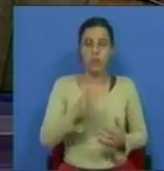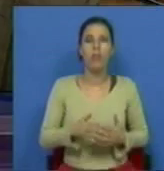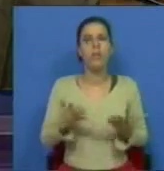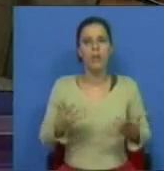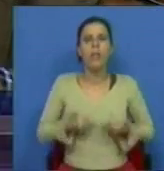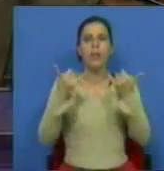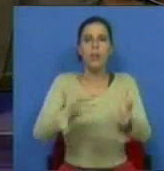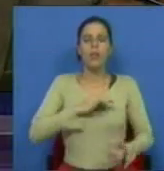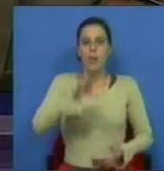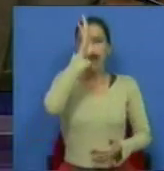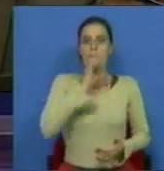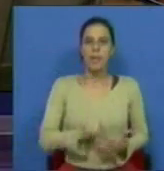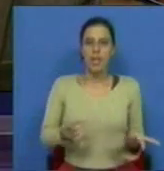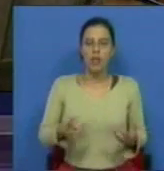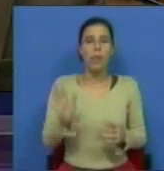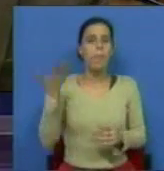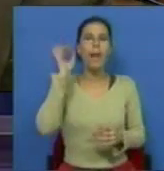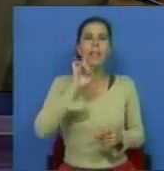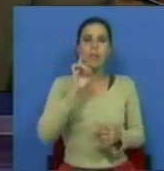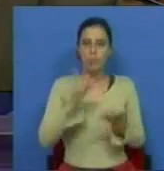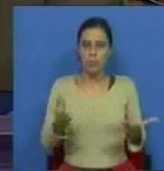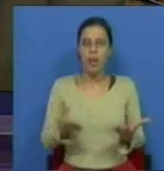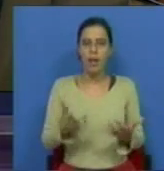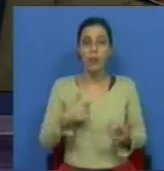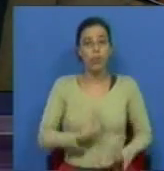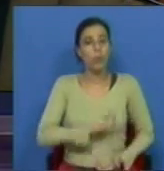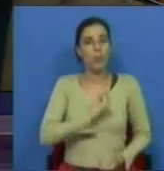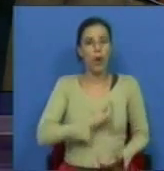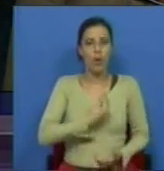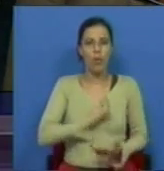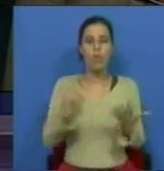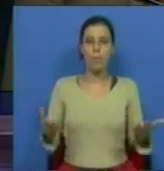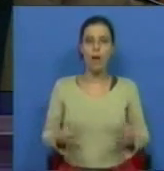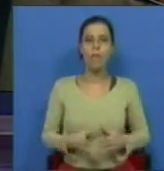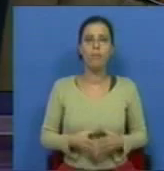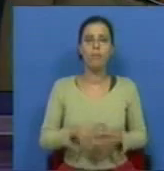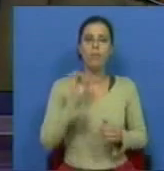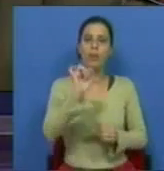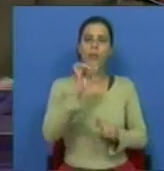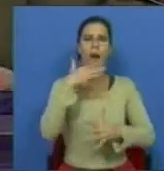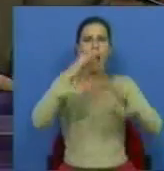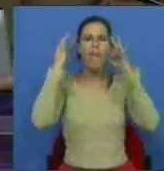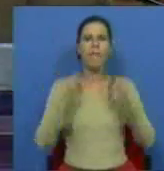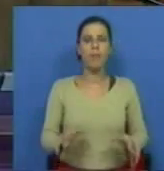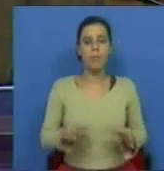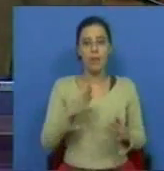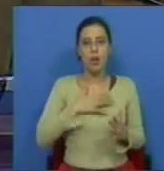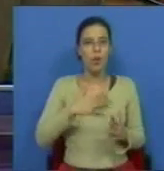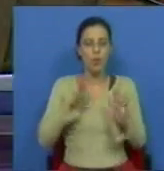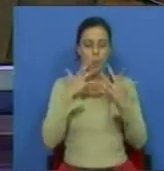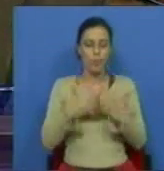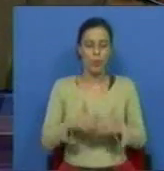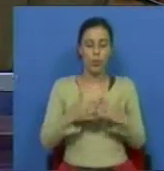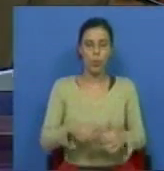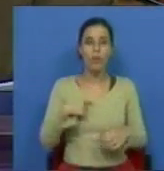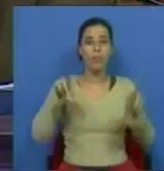E depois, Sr. Ministro, acima de tudo, aquilo que nos preocupa é a sua afirmação, e para que não haja quaisquer